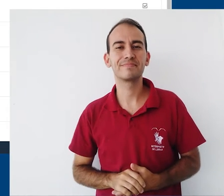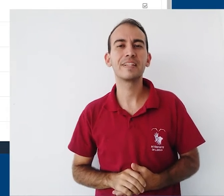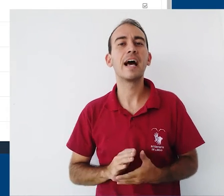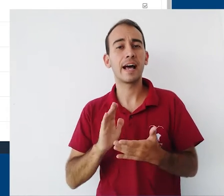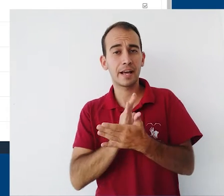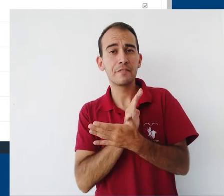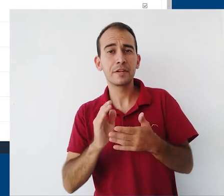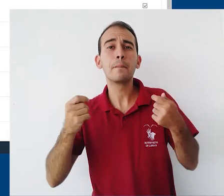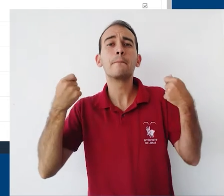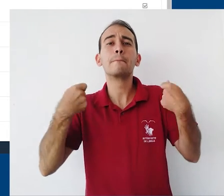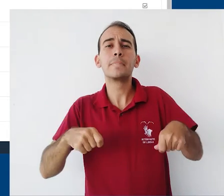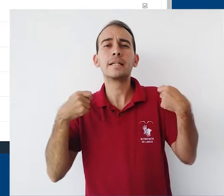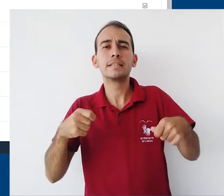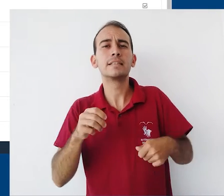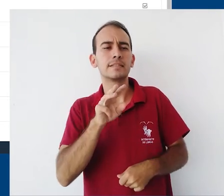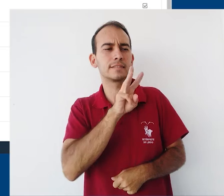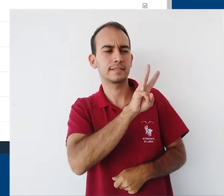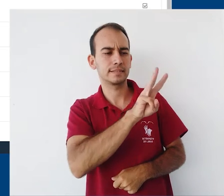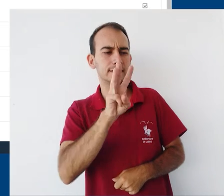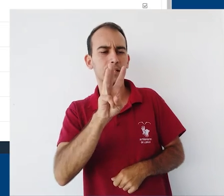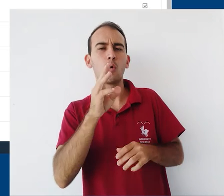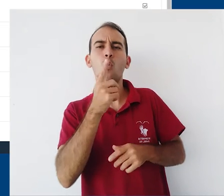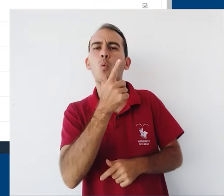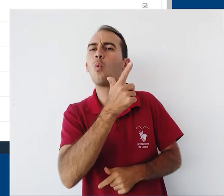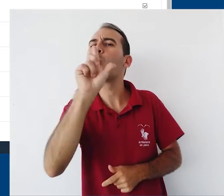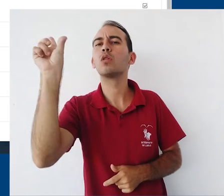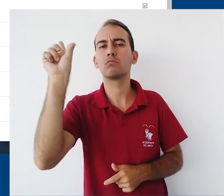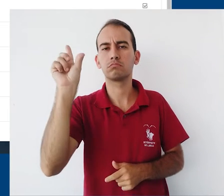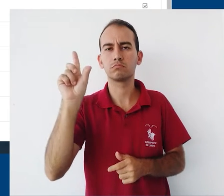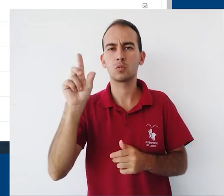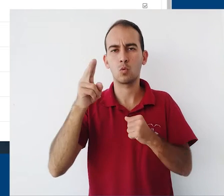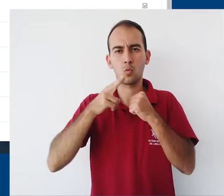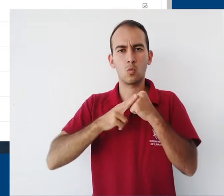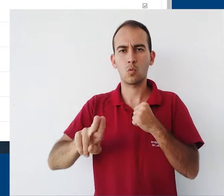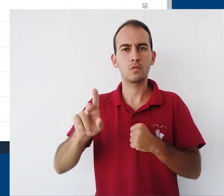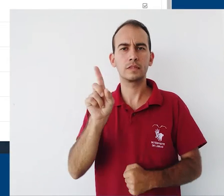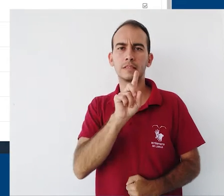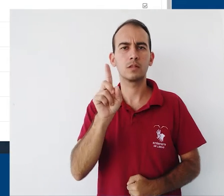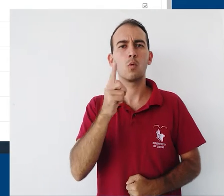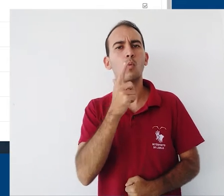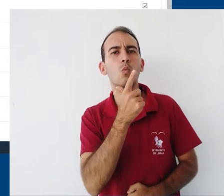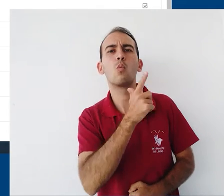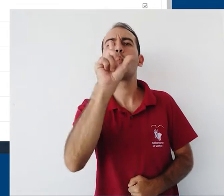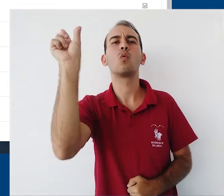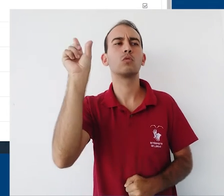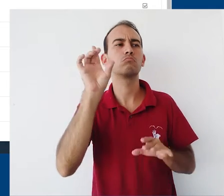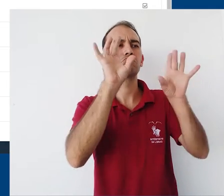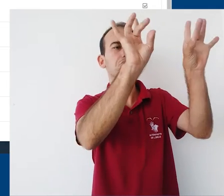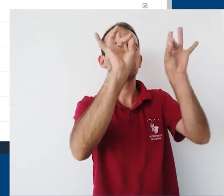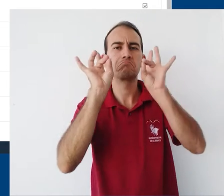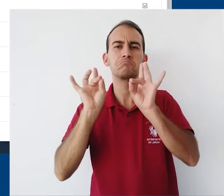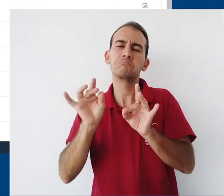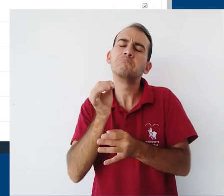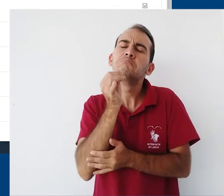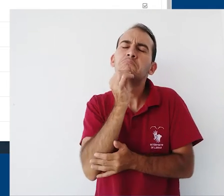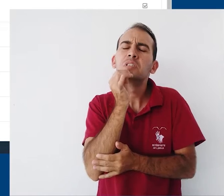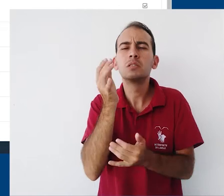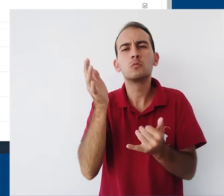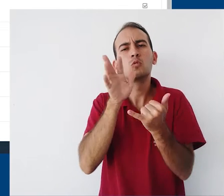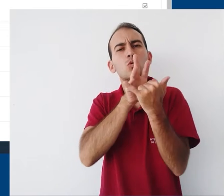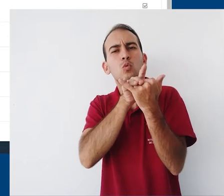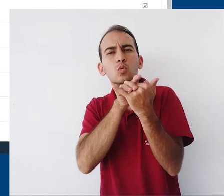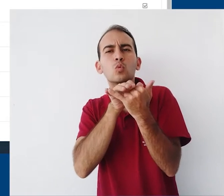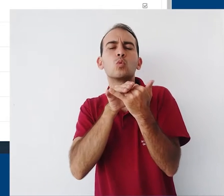necessidade for inserir links para sites externos, como vídeos no YouTube, links para